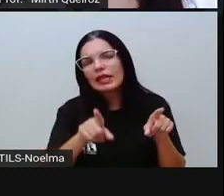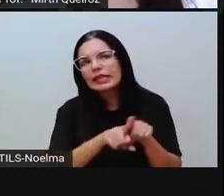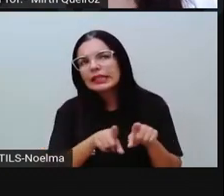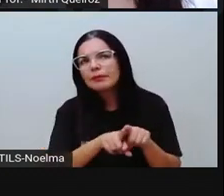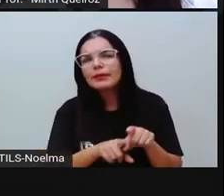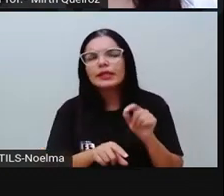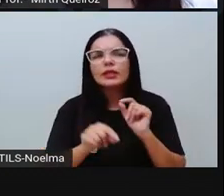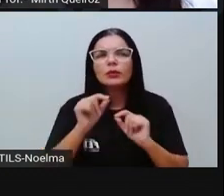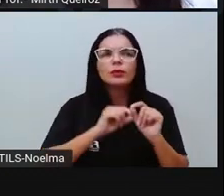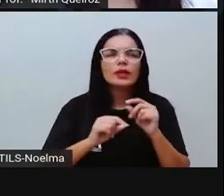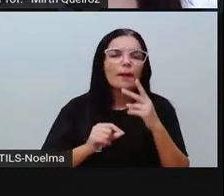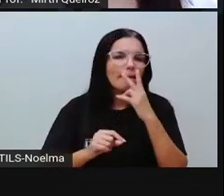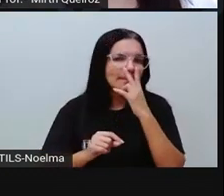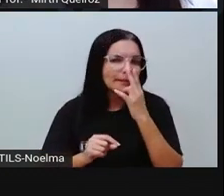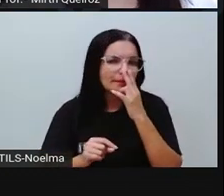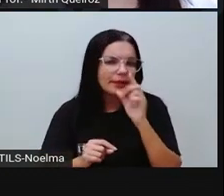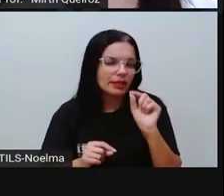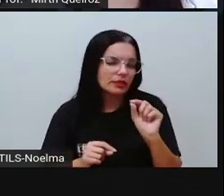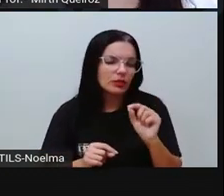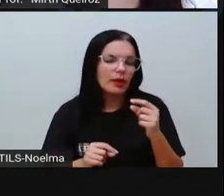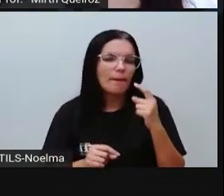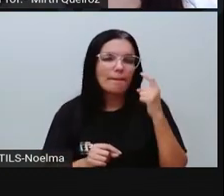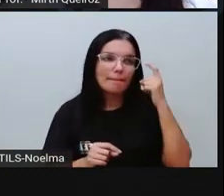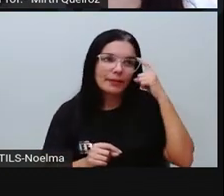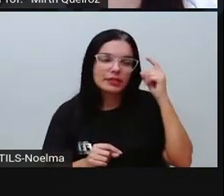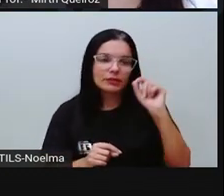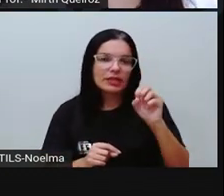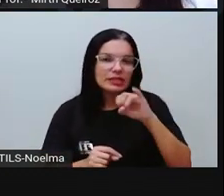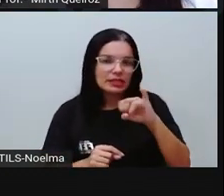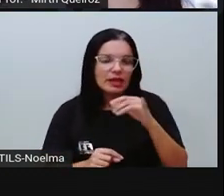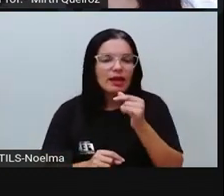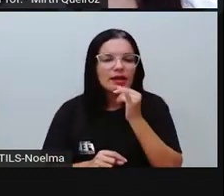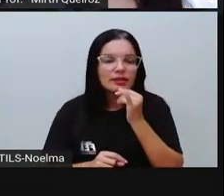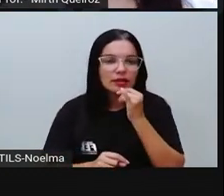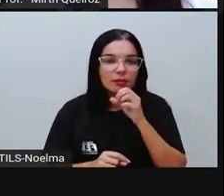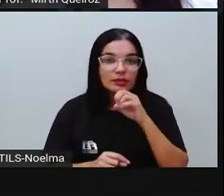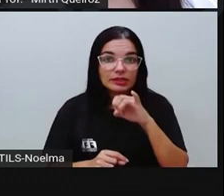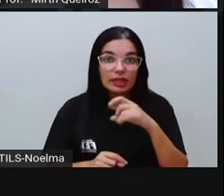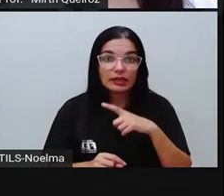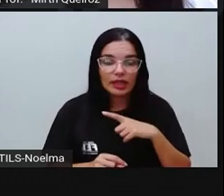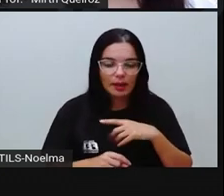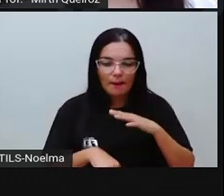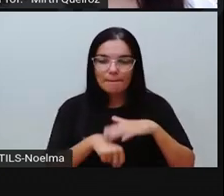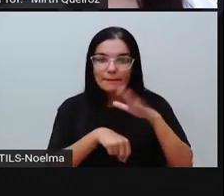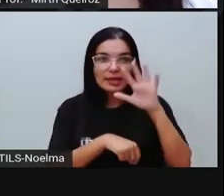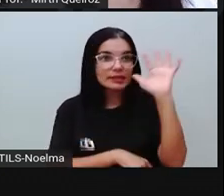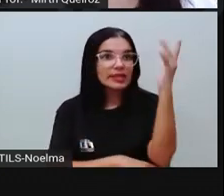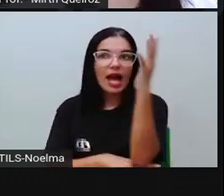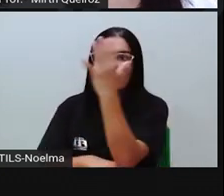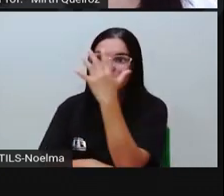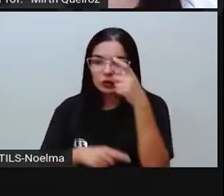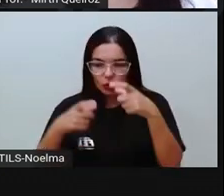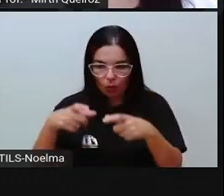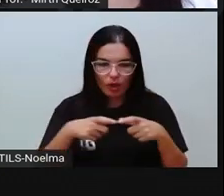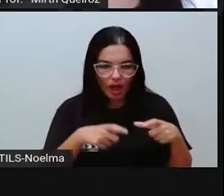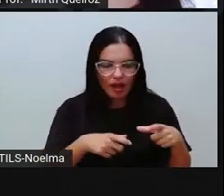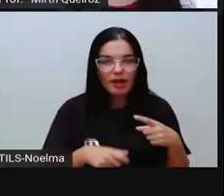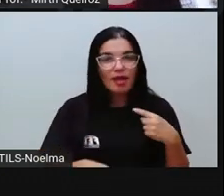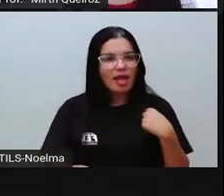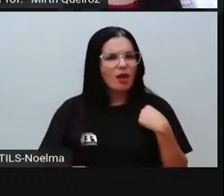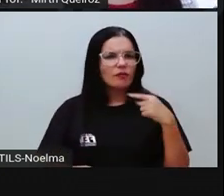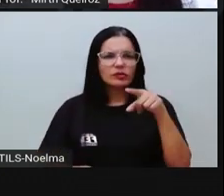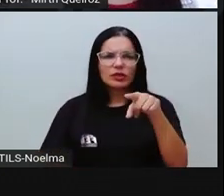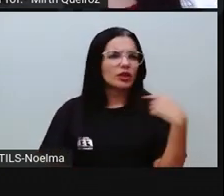da nossa própria respiração, quando a gente está em um local onde tem mais árvores, a gente respira melhor. Por quê? Porque ali